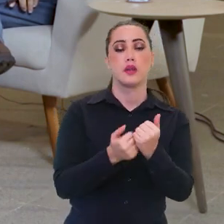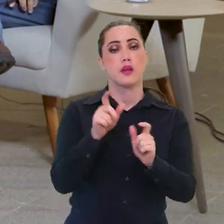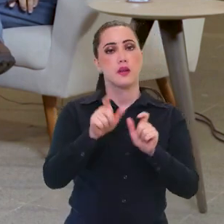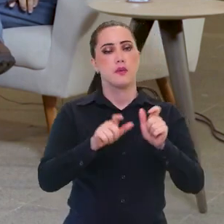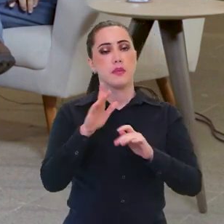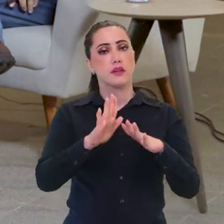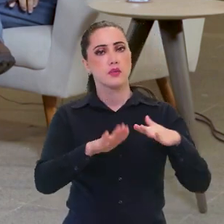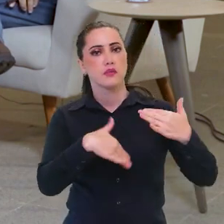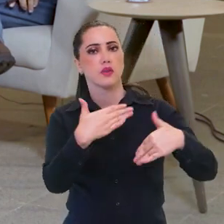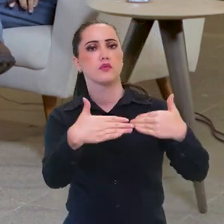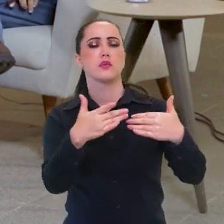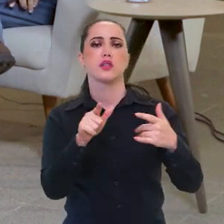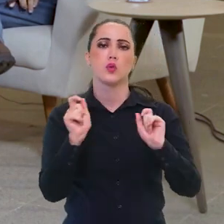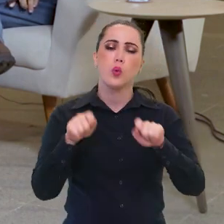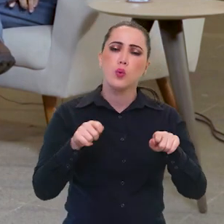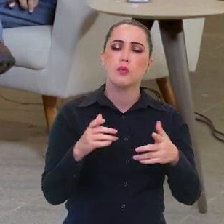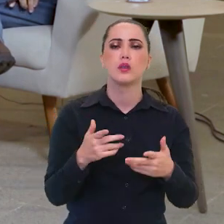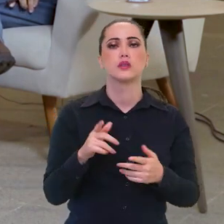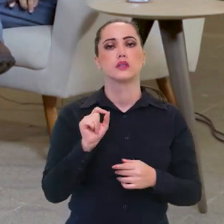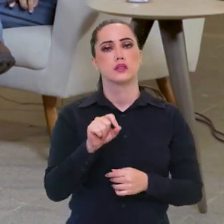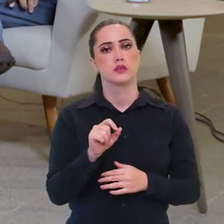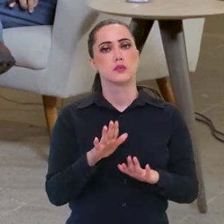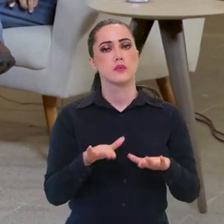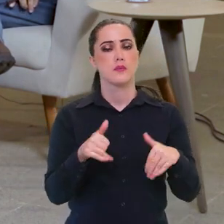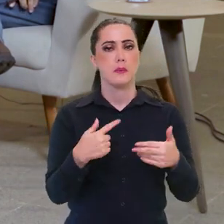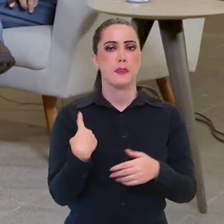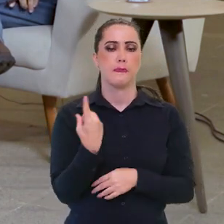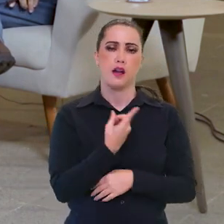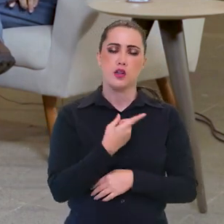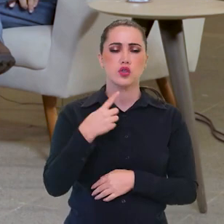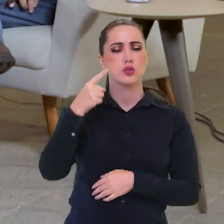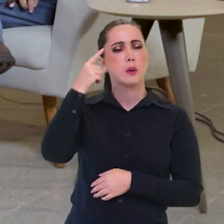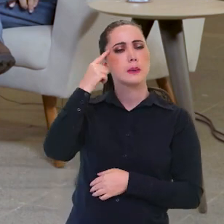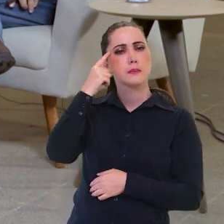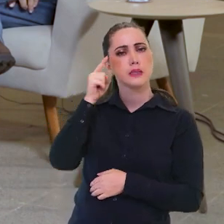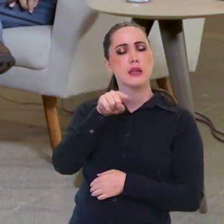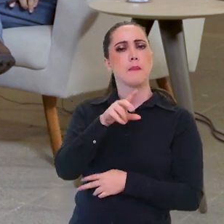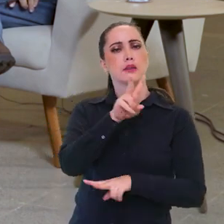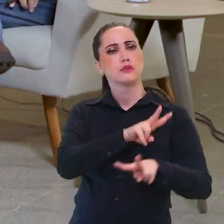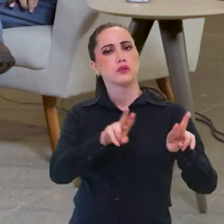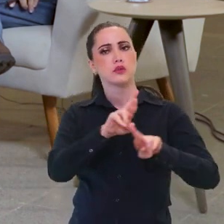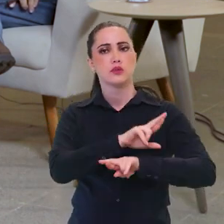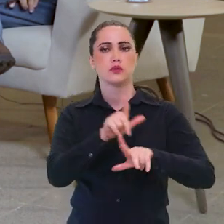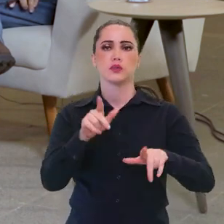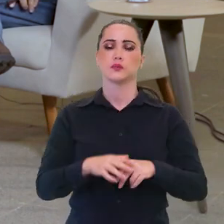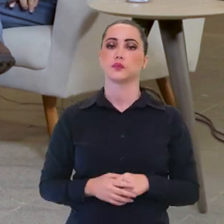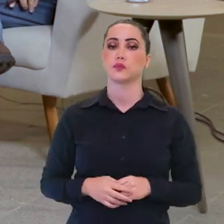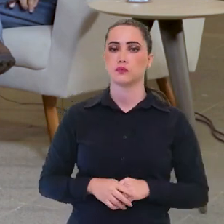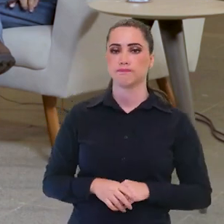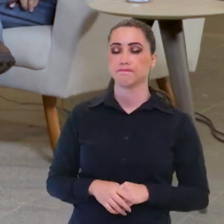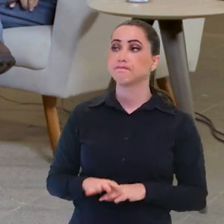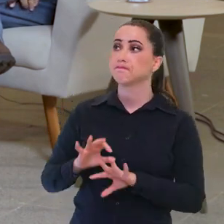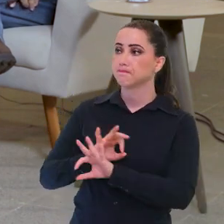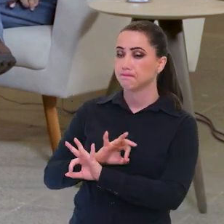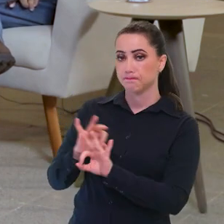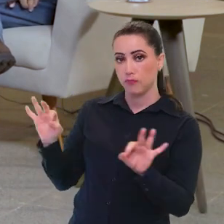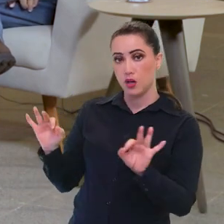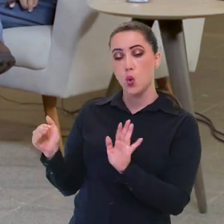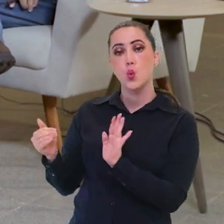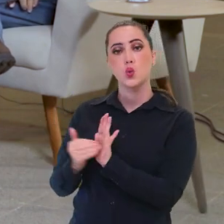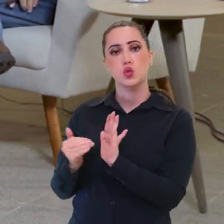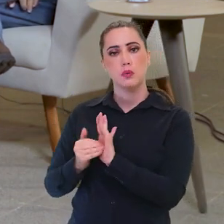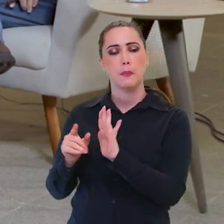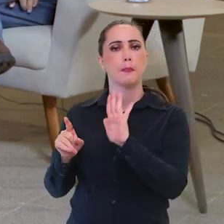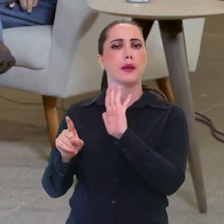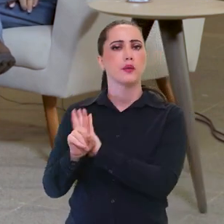para que esse desenvolvimento se faça. Então, nós estamos com esse viés. Ótimo.